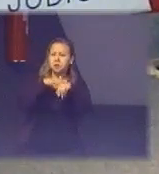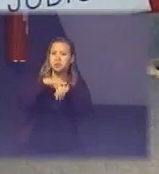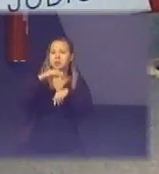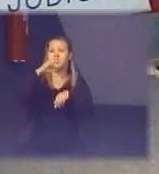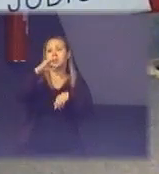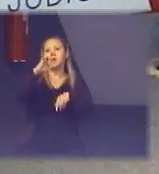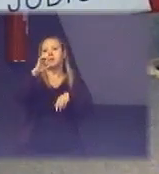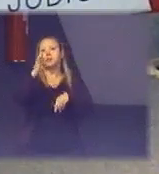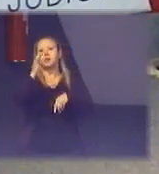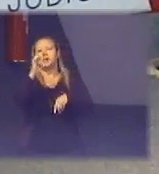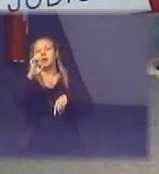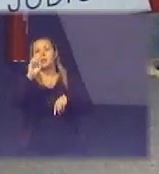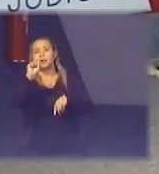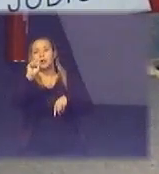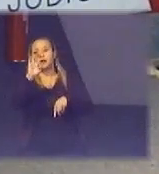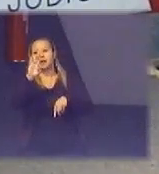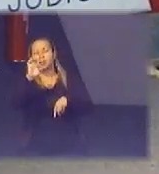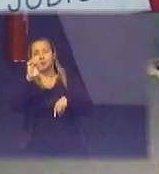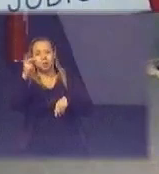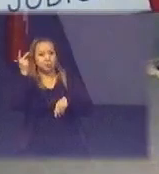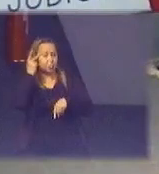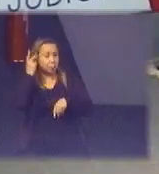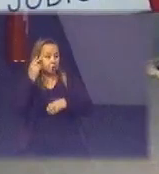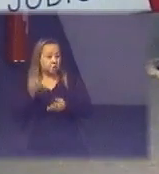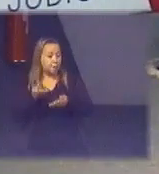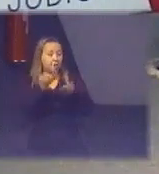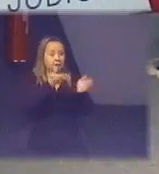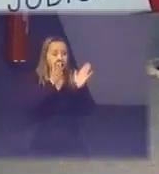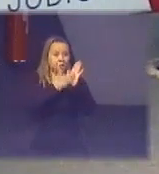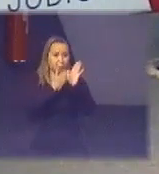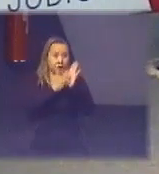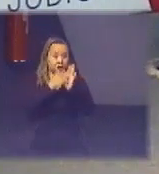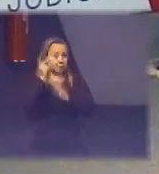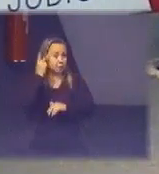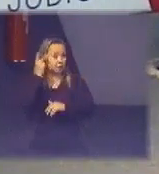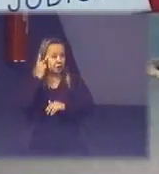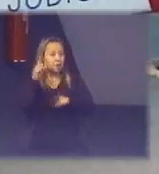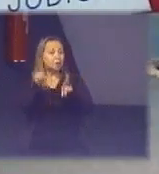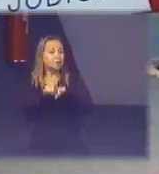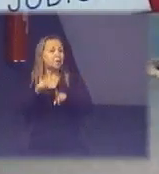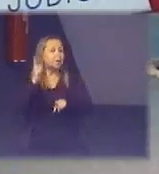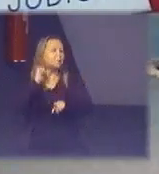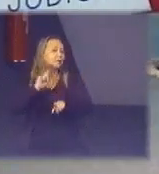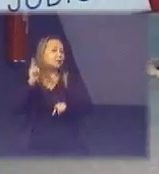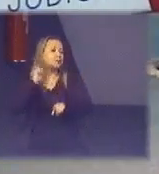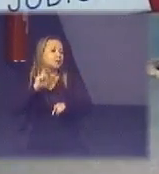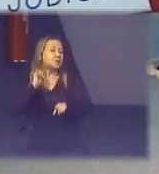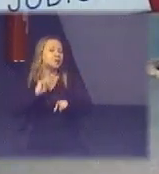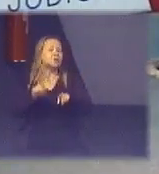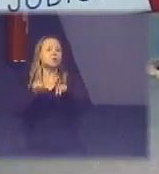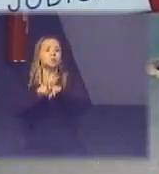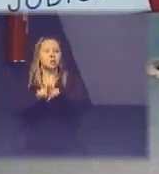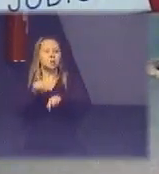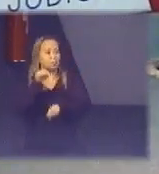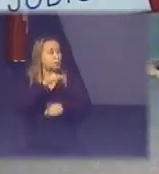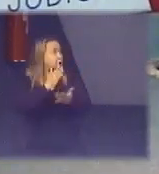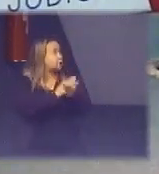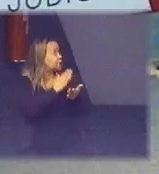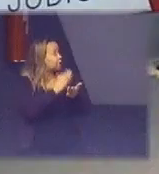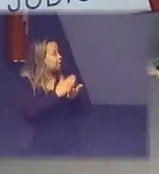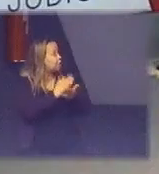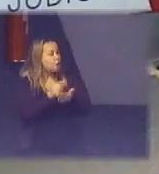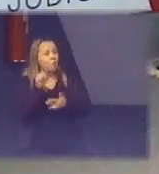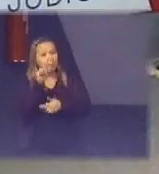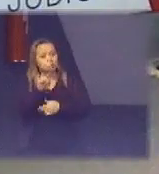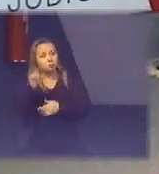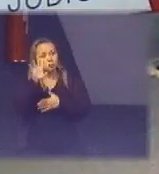Paulo para trazer essa proposta para o estado de São Paulo e também com a FEAM em Minas Gerais esse é o manual vocês podem baixar não vou